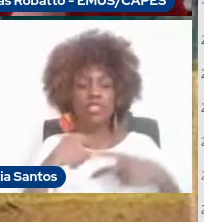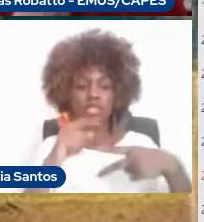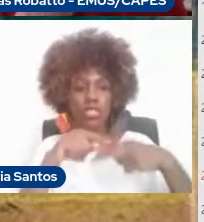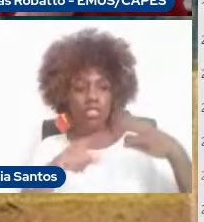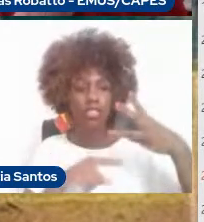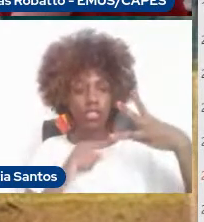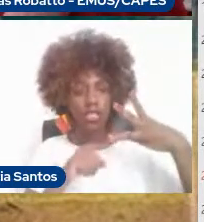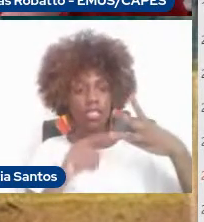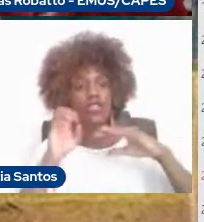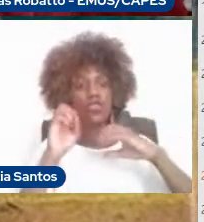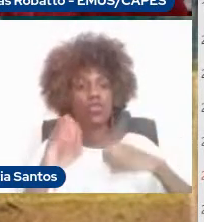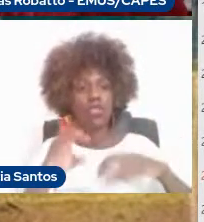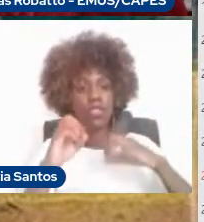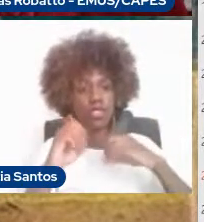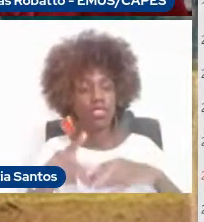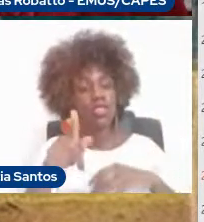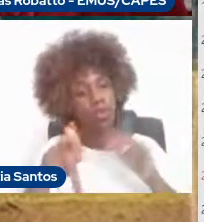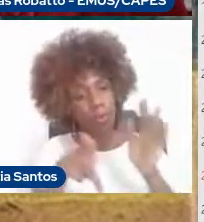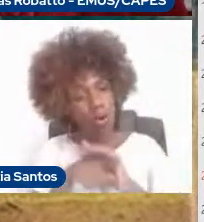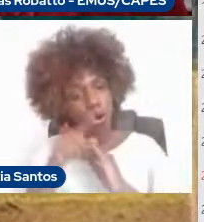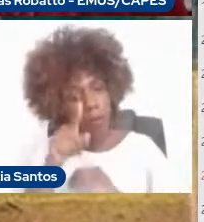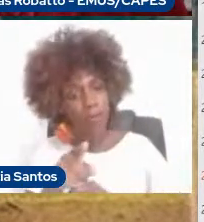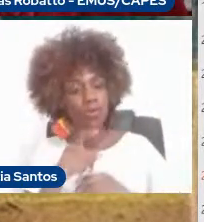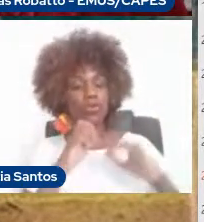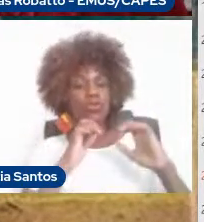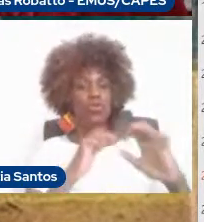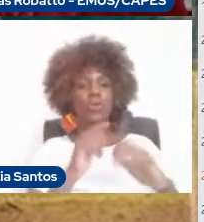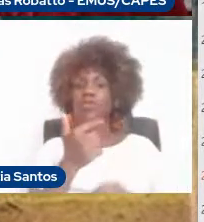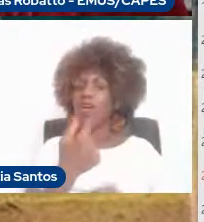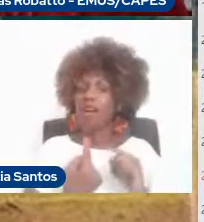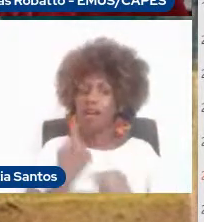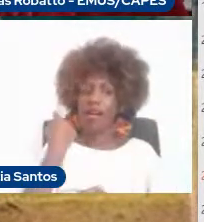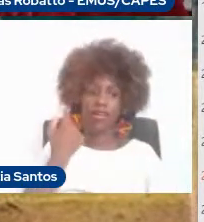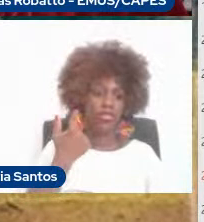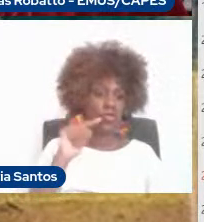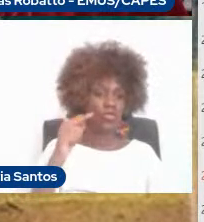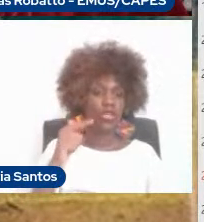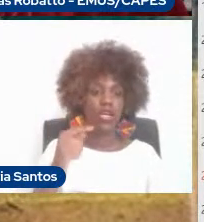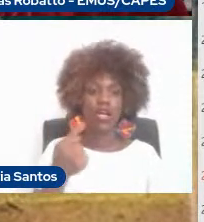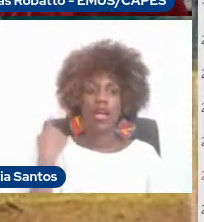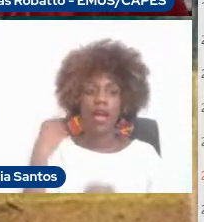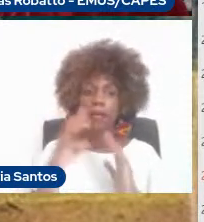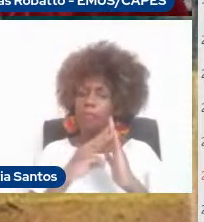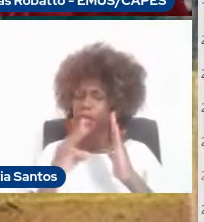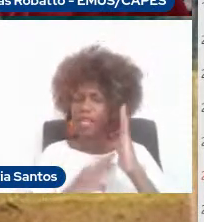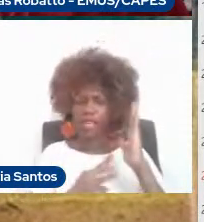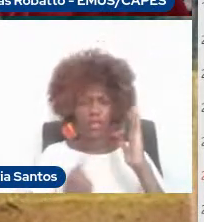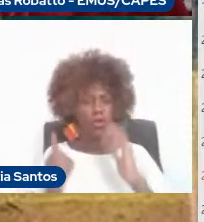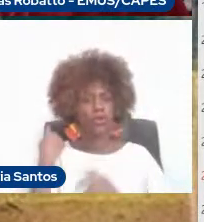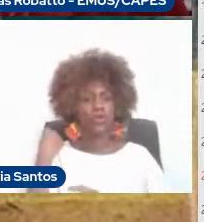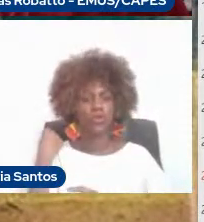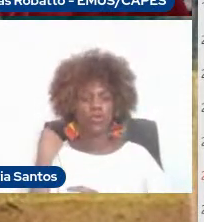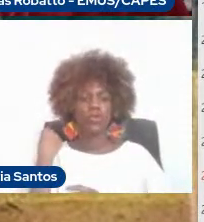no ensino do instrumento. Você não vai encontrar ainda em métodos